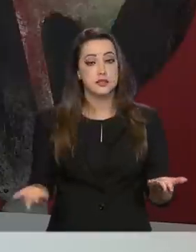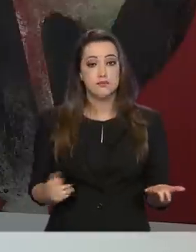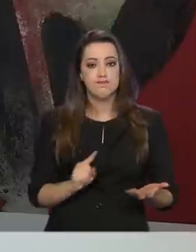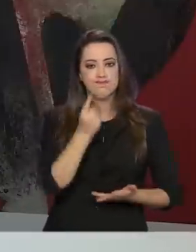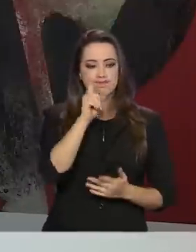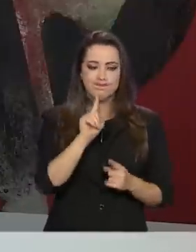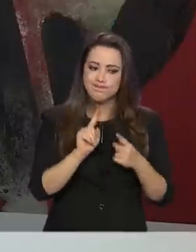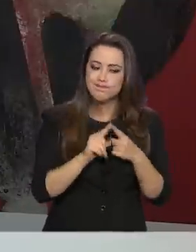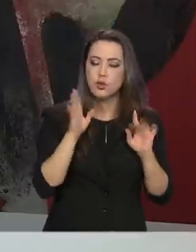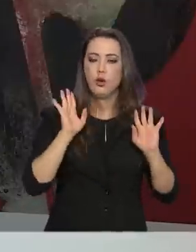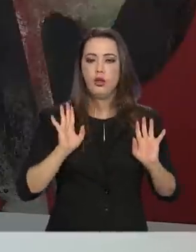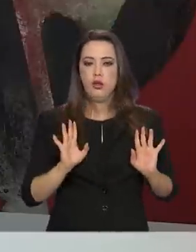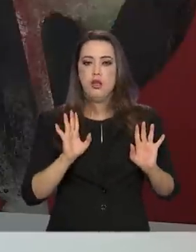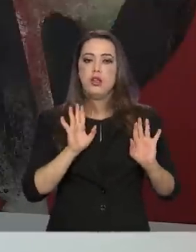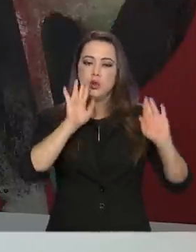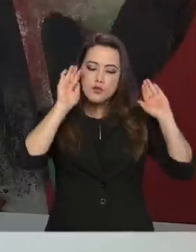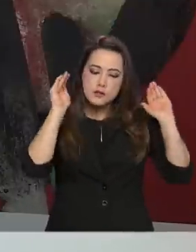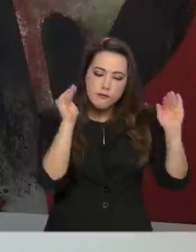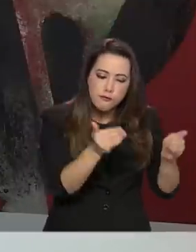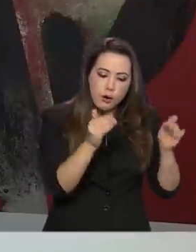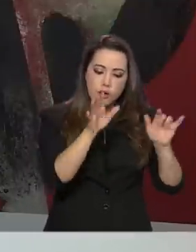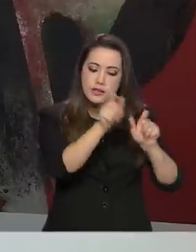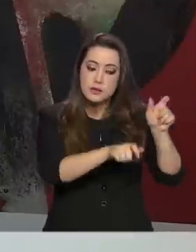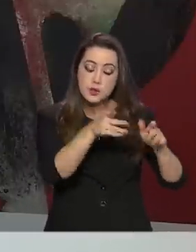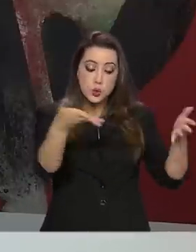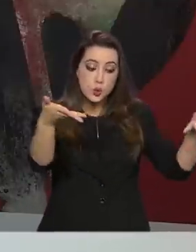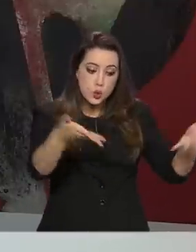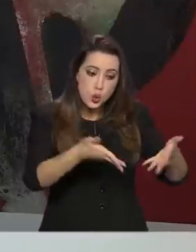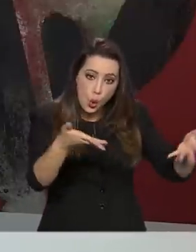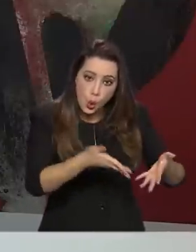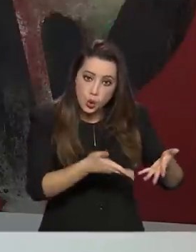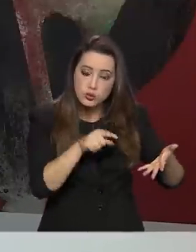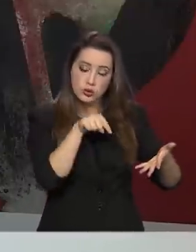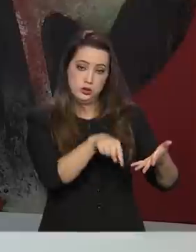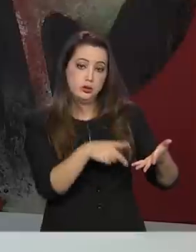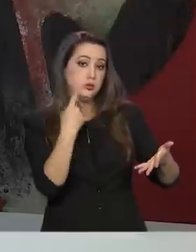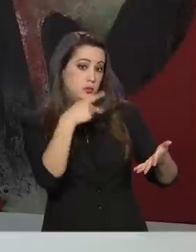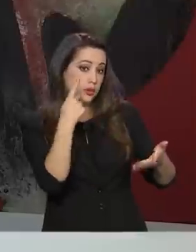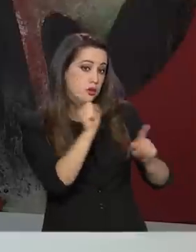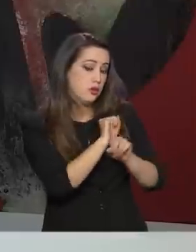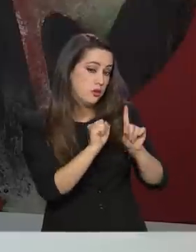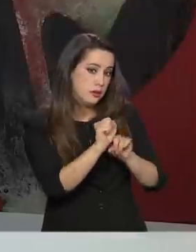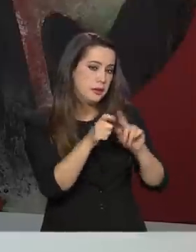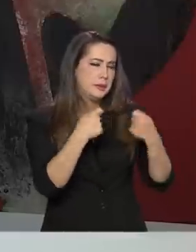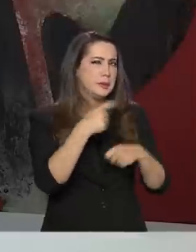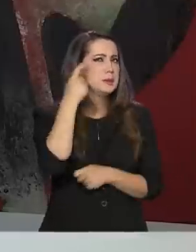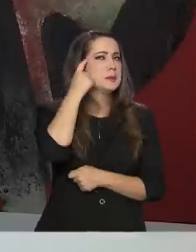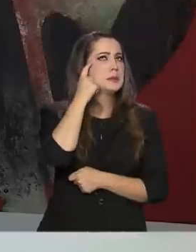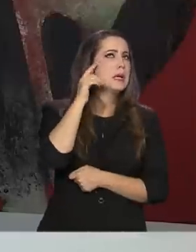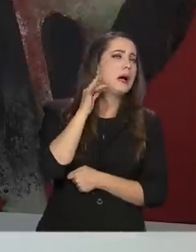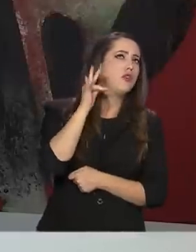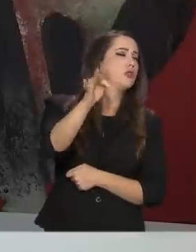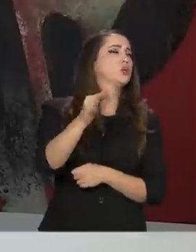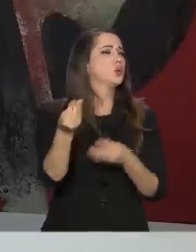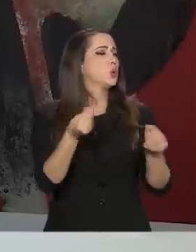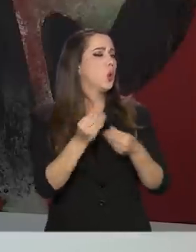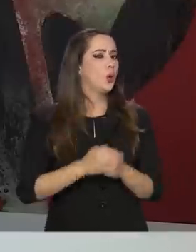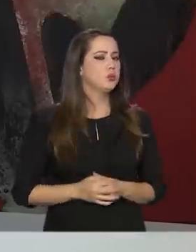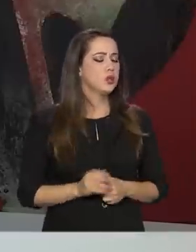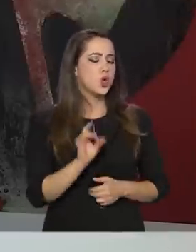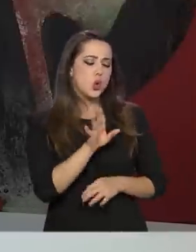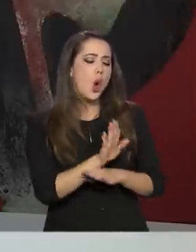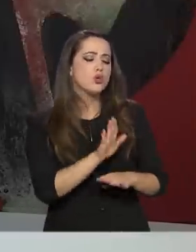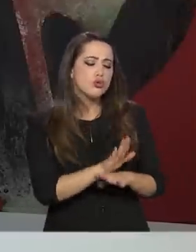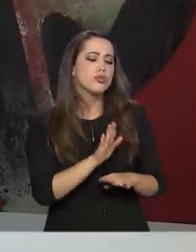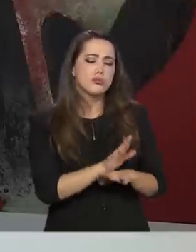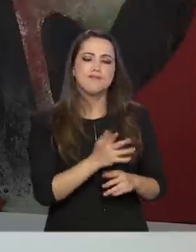primeiro ponto. Com isso, você foca nas pessoas hoje. E uma política social também tem que olhar para o amanhã. Então, ela tem que ser direcionada também para as